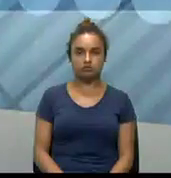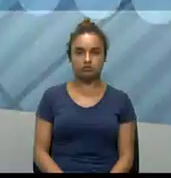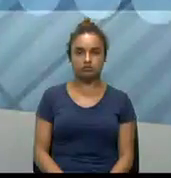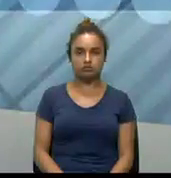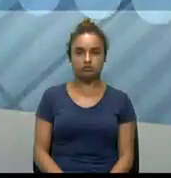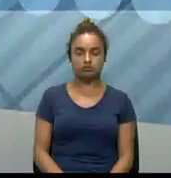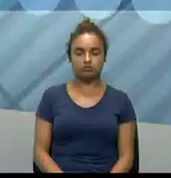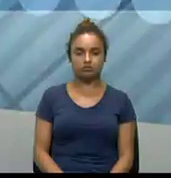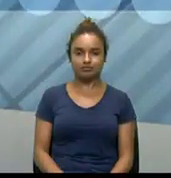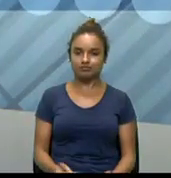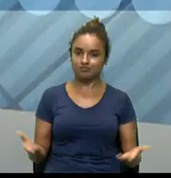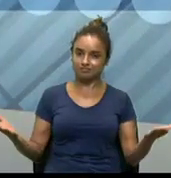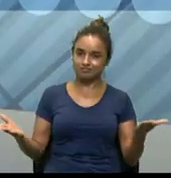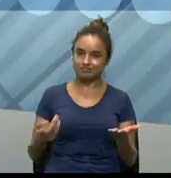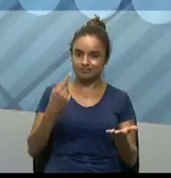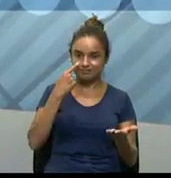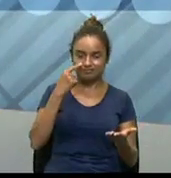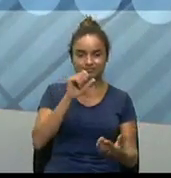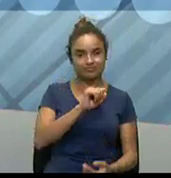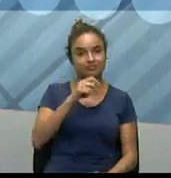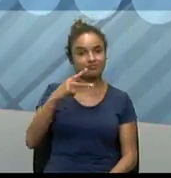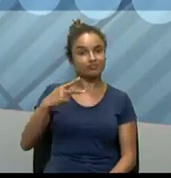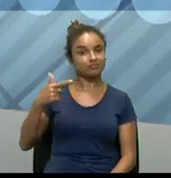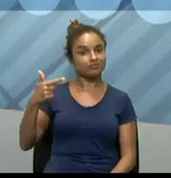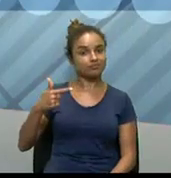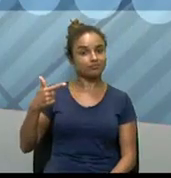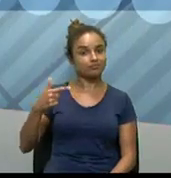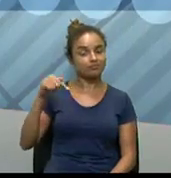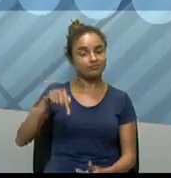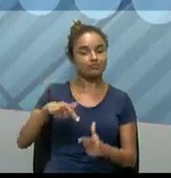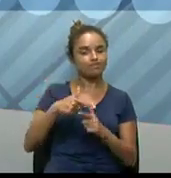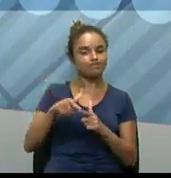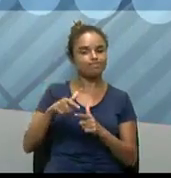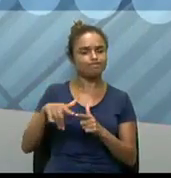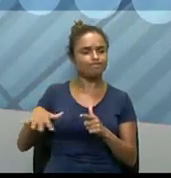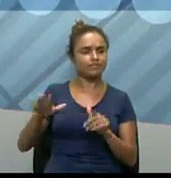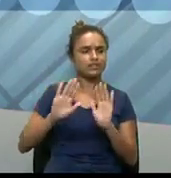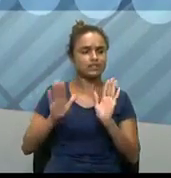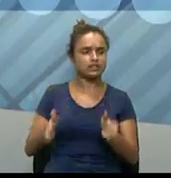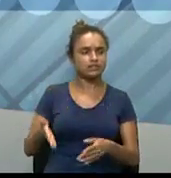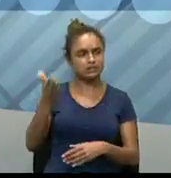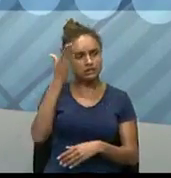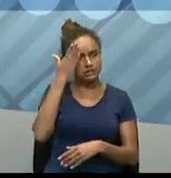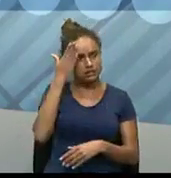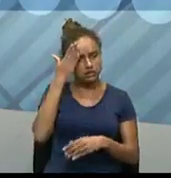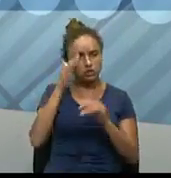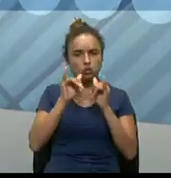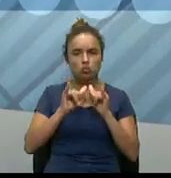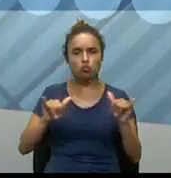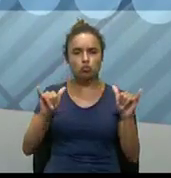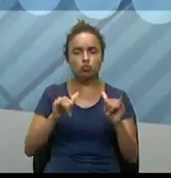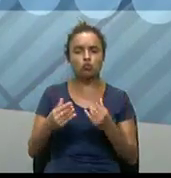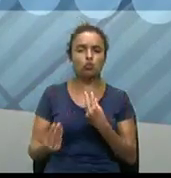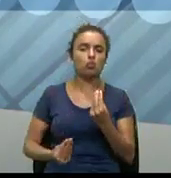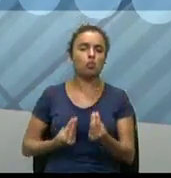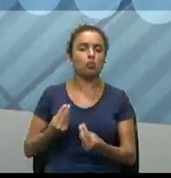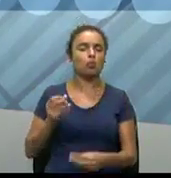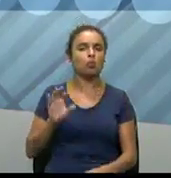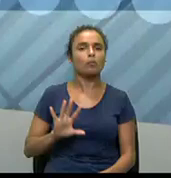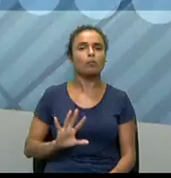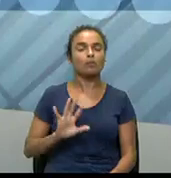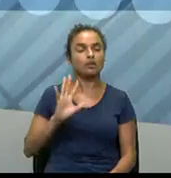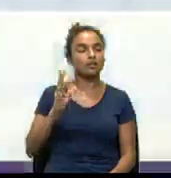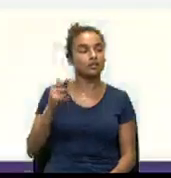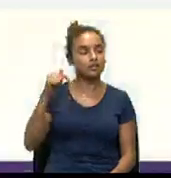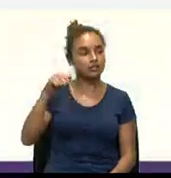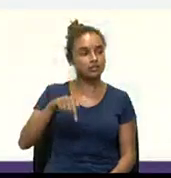E vamos, então, a nossa segunda situação, problema, né? Então, sabemos as informações de como funciona, né? Então,